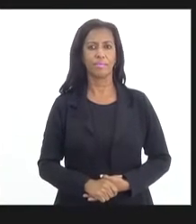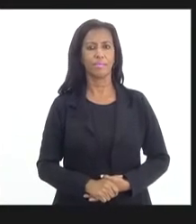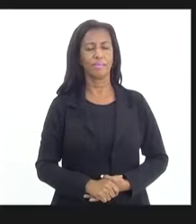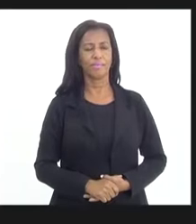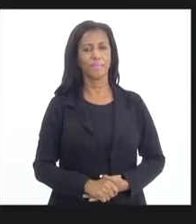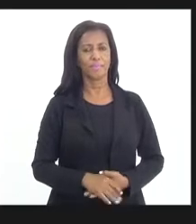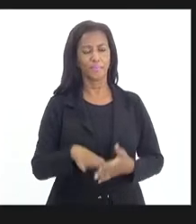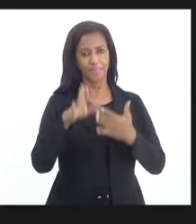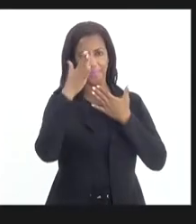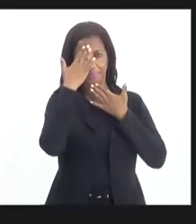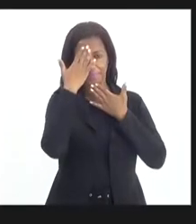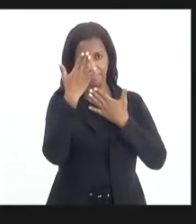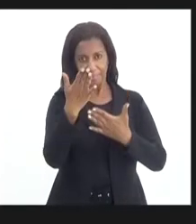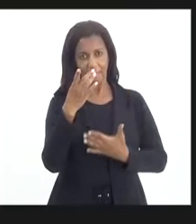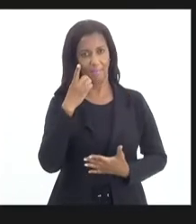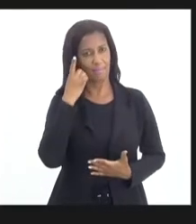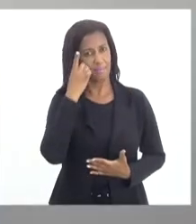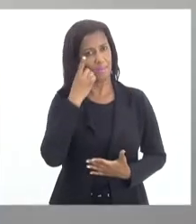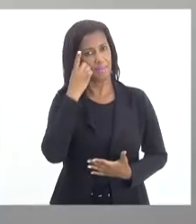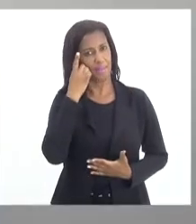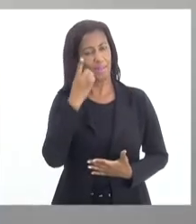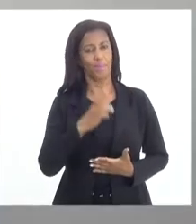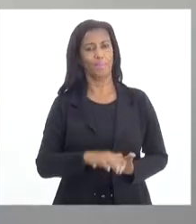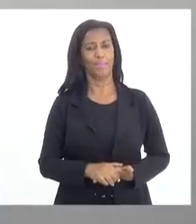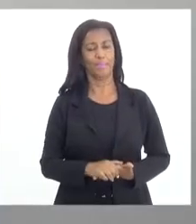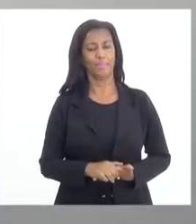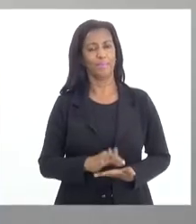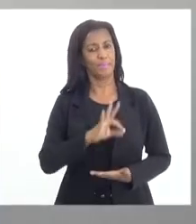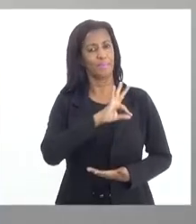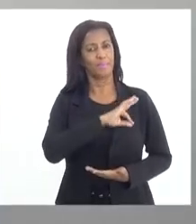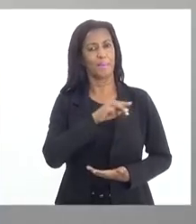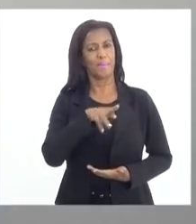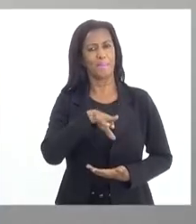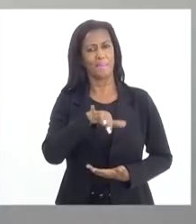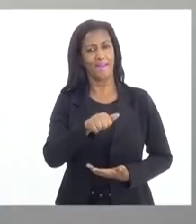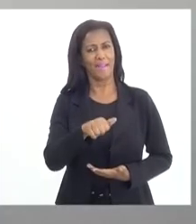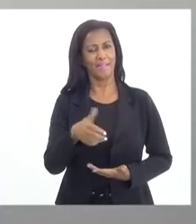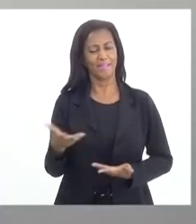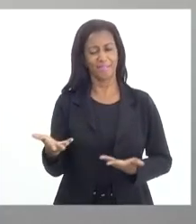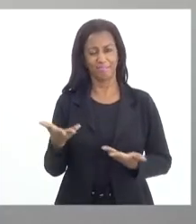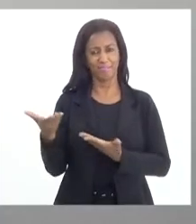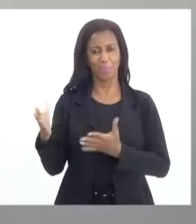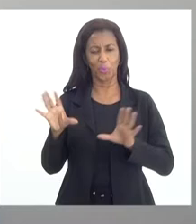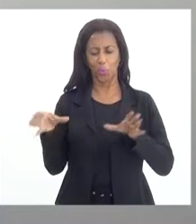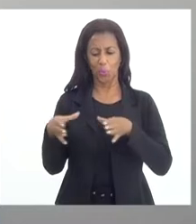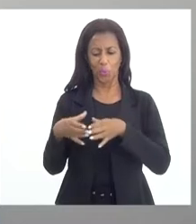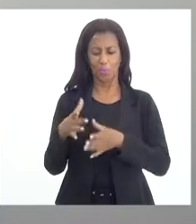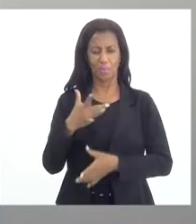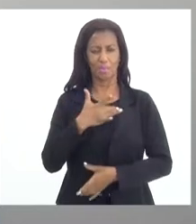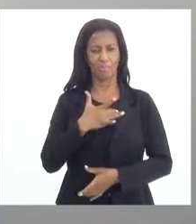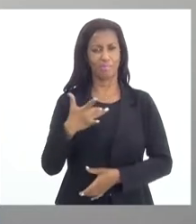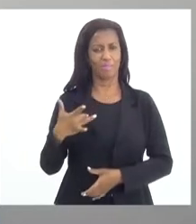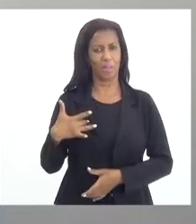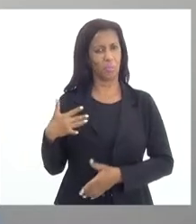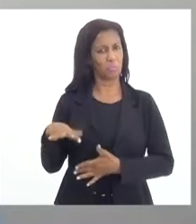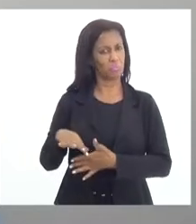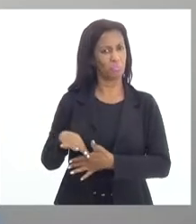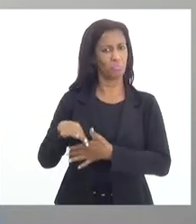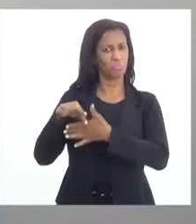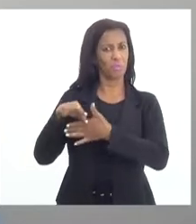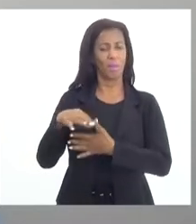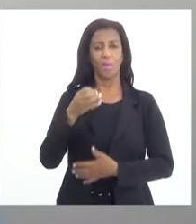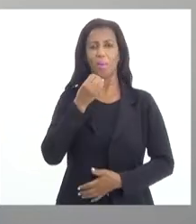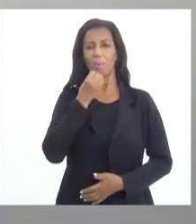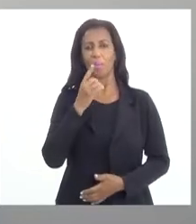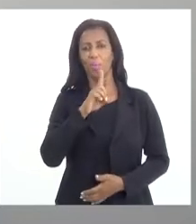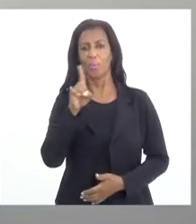Obrigado, deputada Marta Rocha, que preside a nossa comissão de saúde aqui da casa. Bom dia